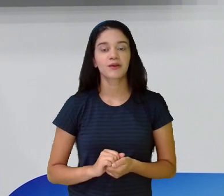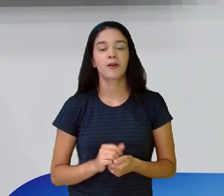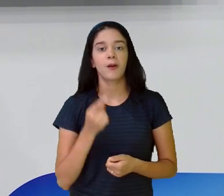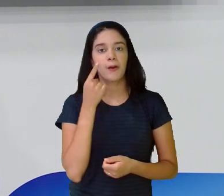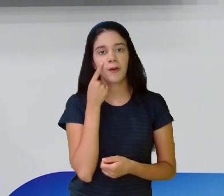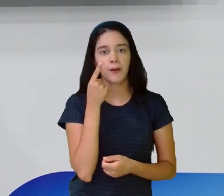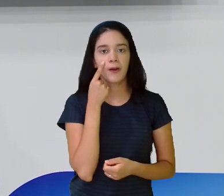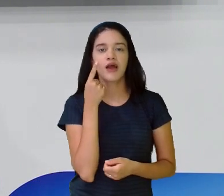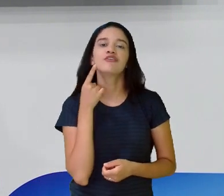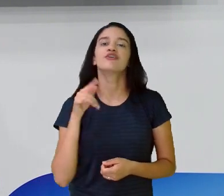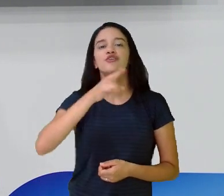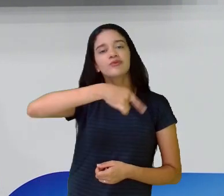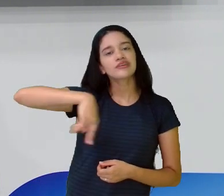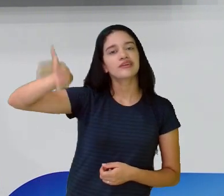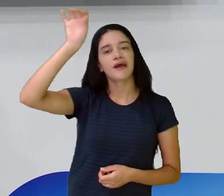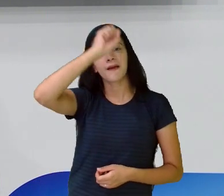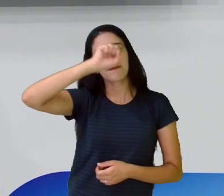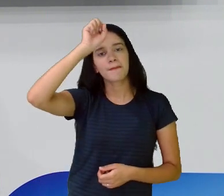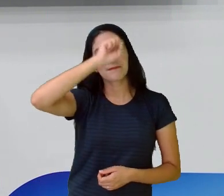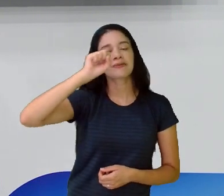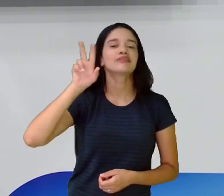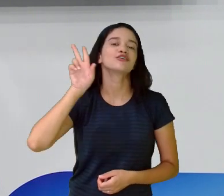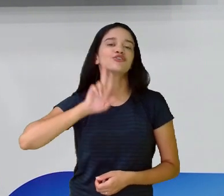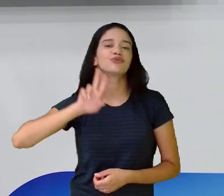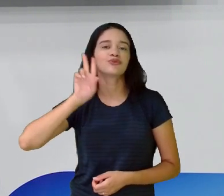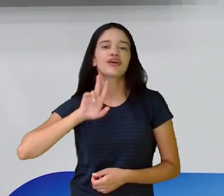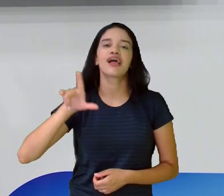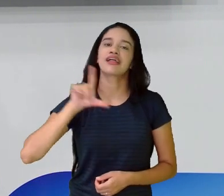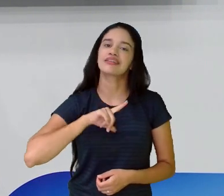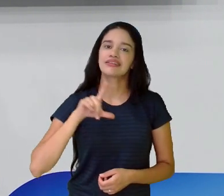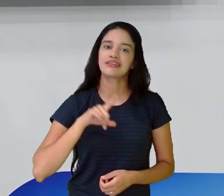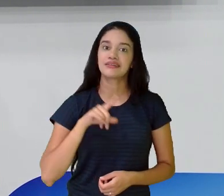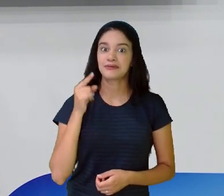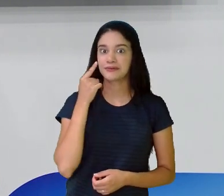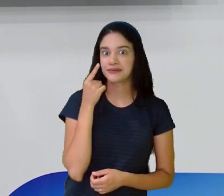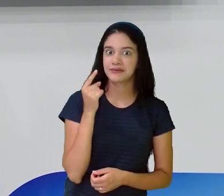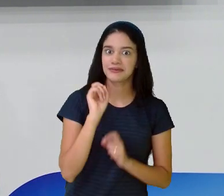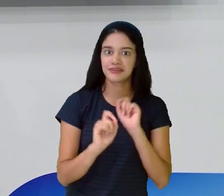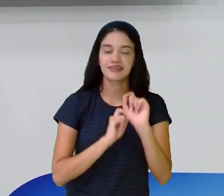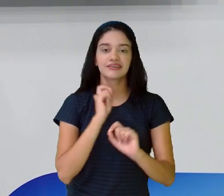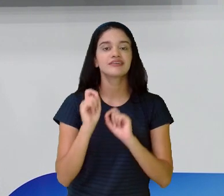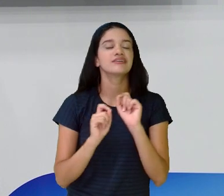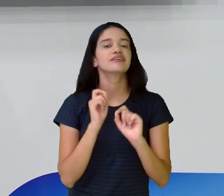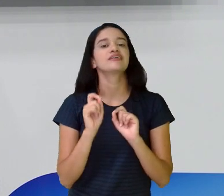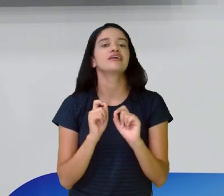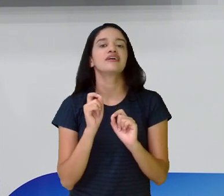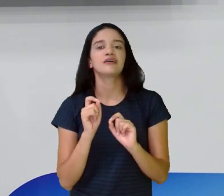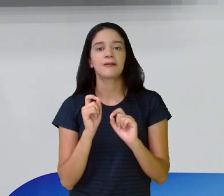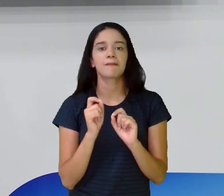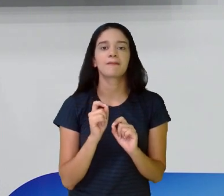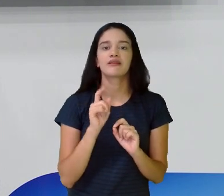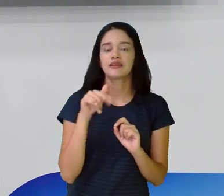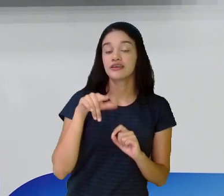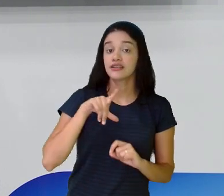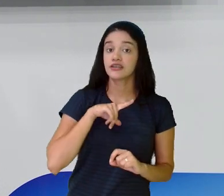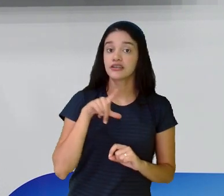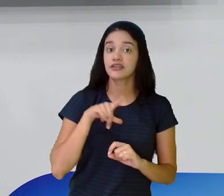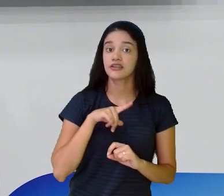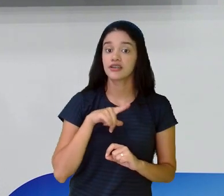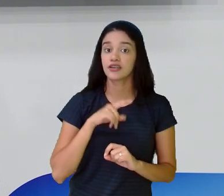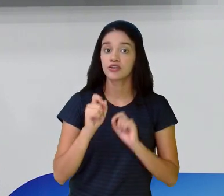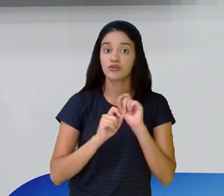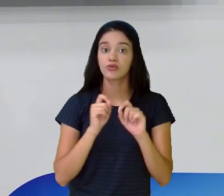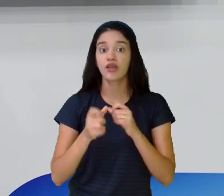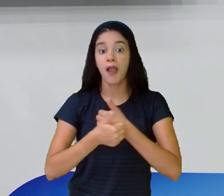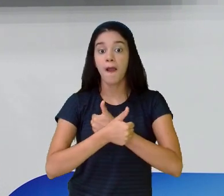aí aprende que toda história tem dois lados. A da Malévola, ela passa essa lição. Isso que ela